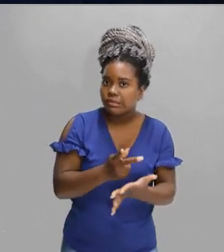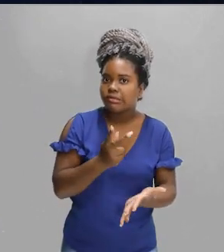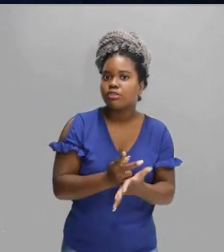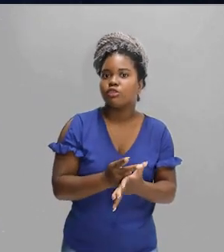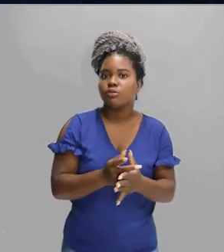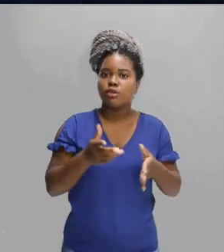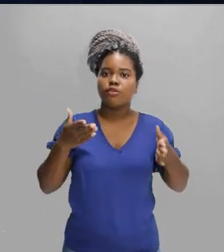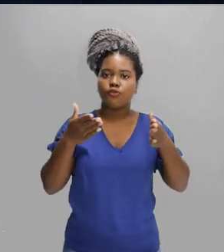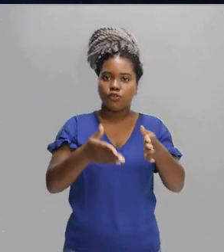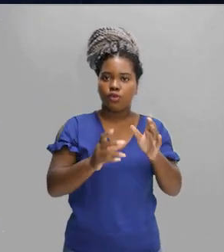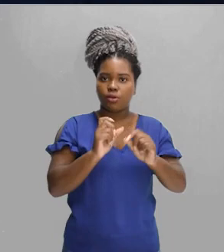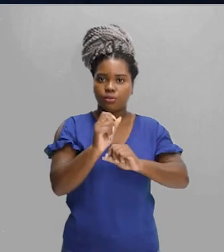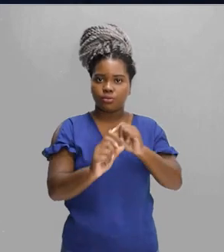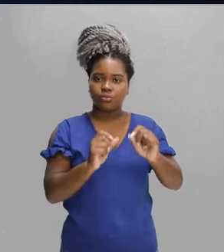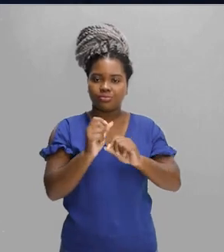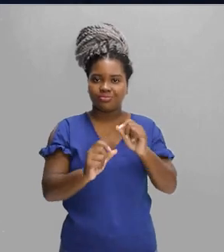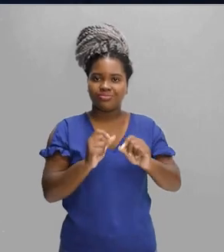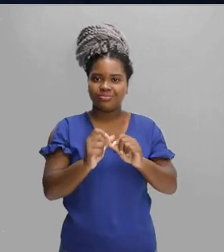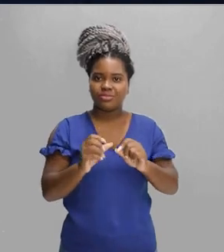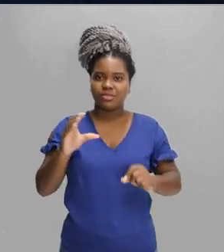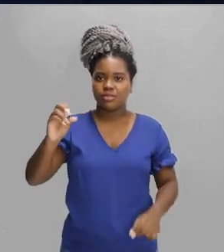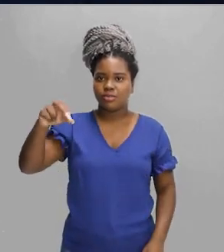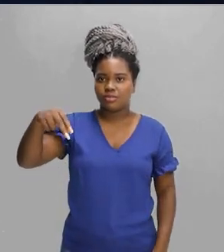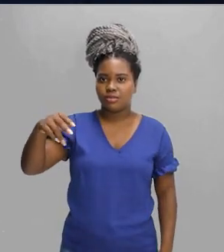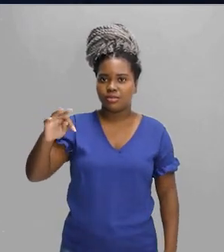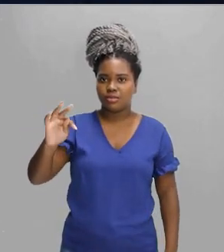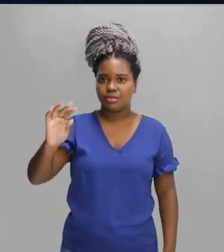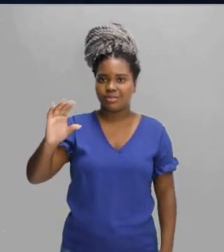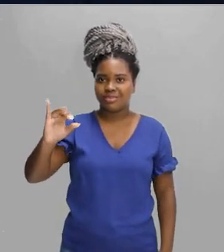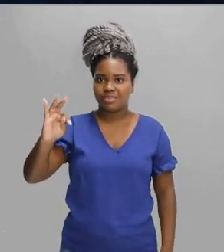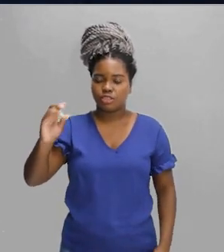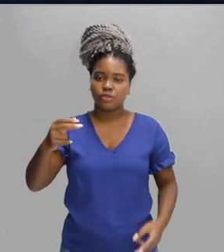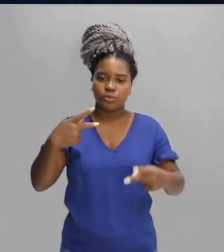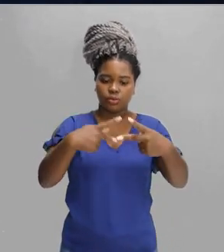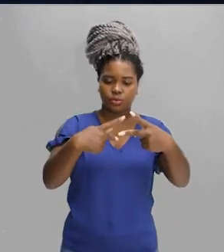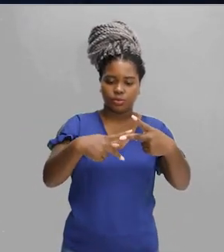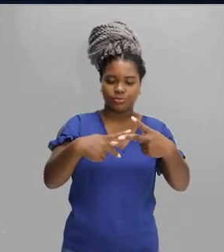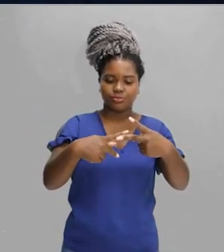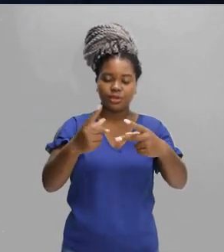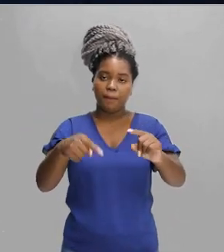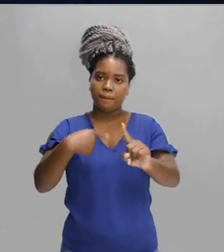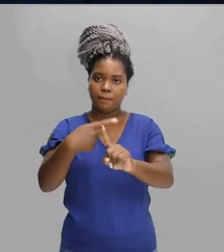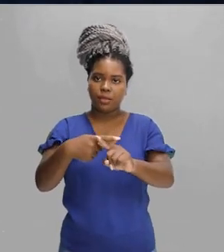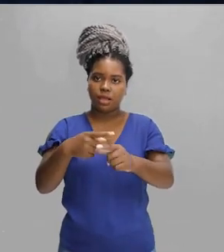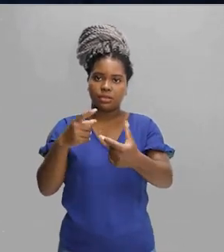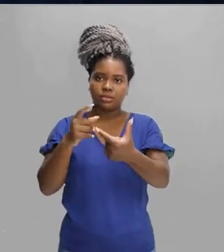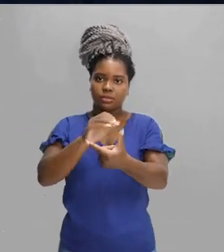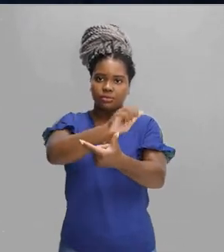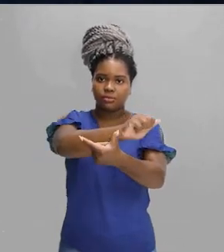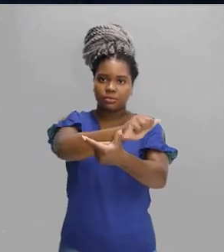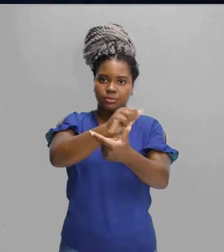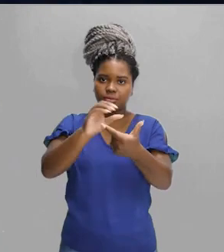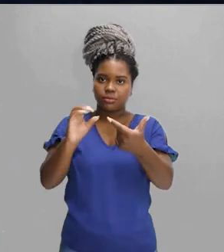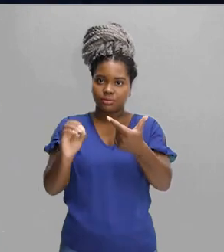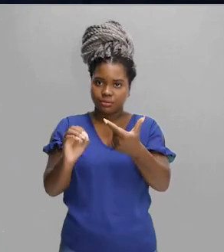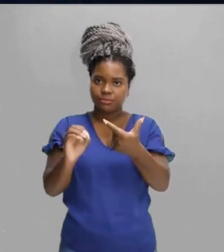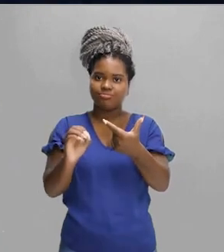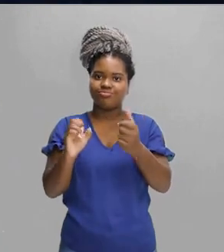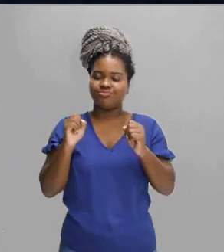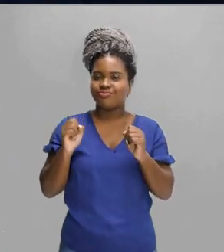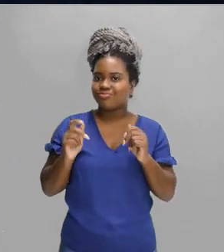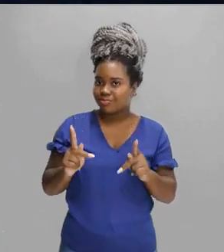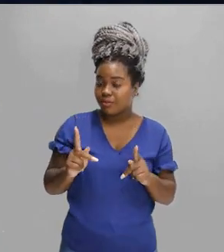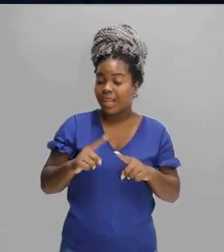voltadas para conectivos, preposição mais artigo. Mas existem essas combinações de